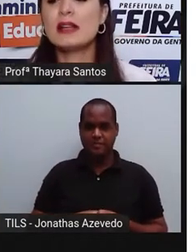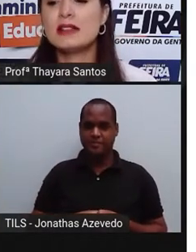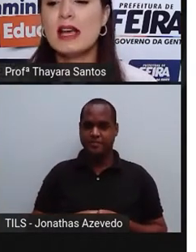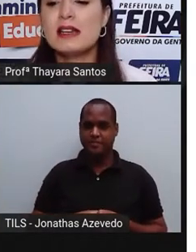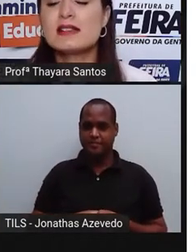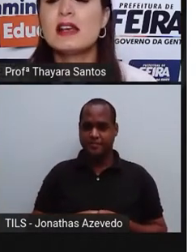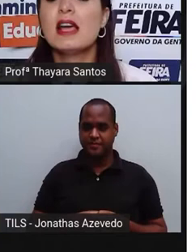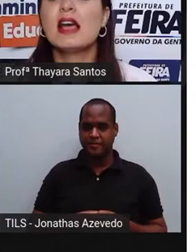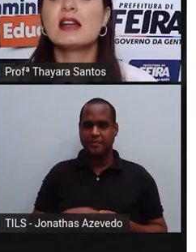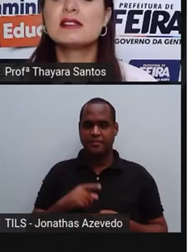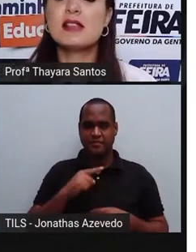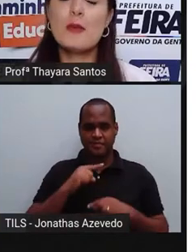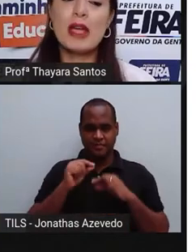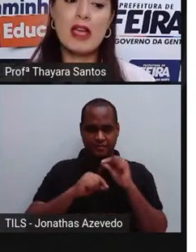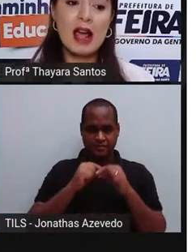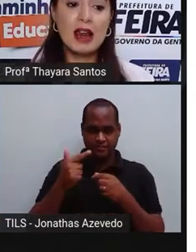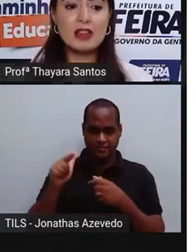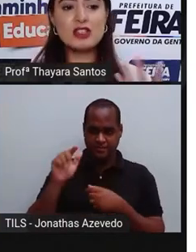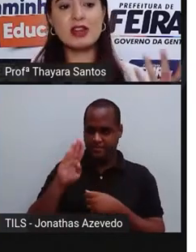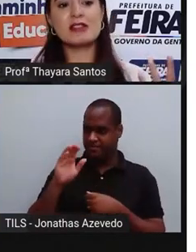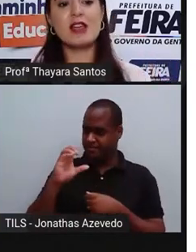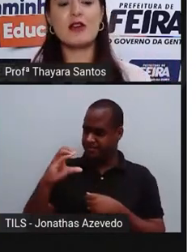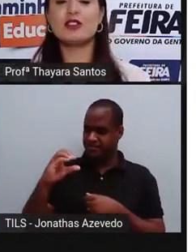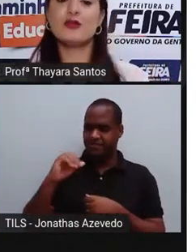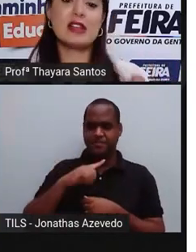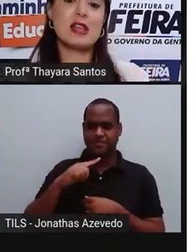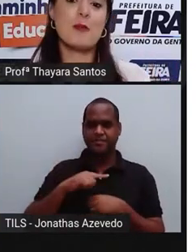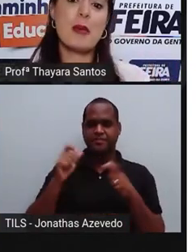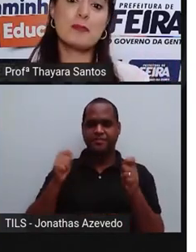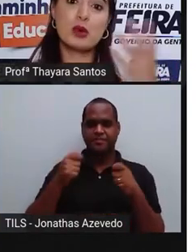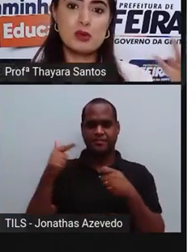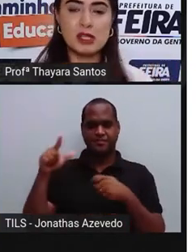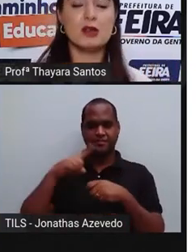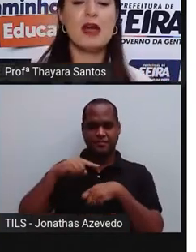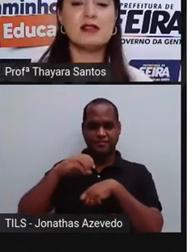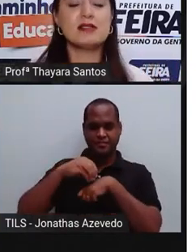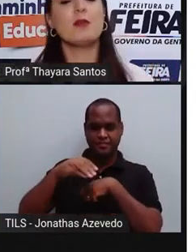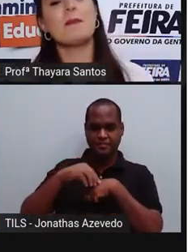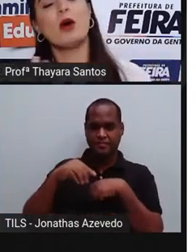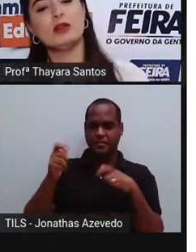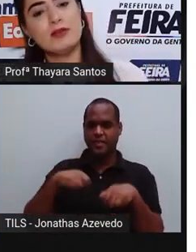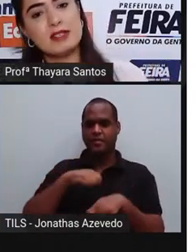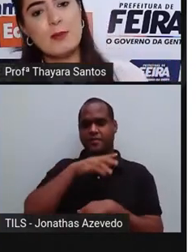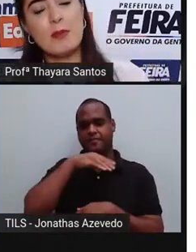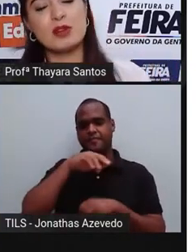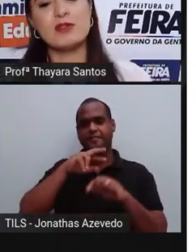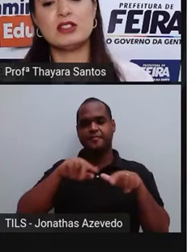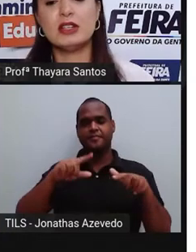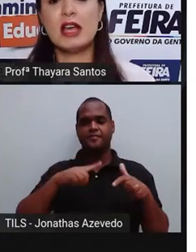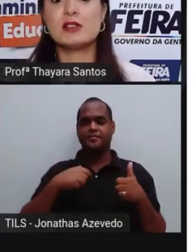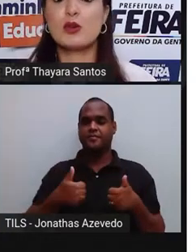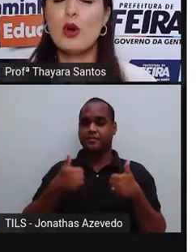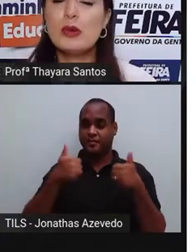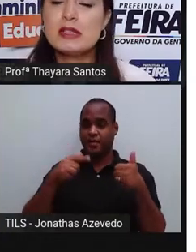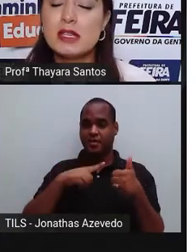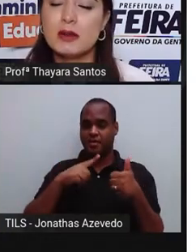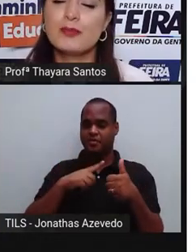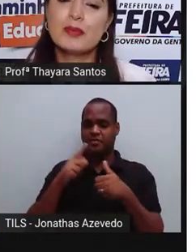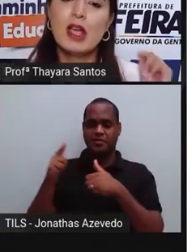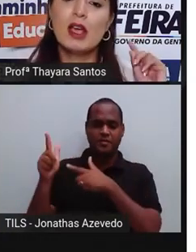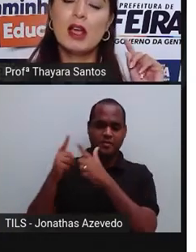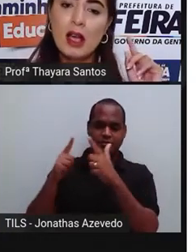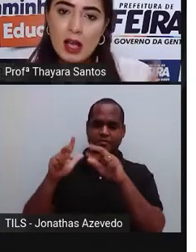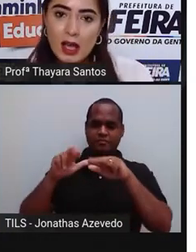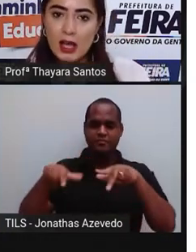Essas bactérias, elas também, além de fazer bem para os animais, também podem fazer bem para os vegetais. Como assim?